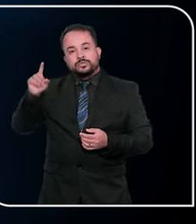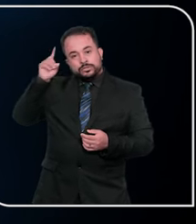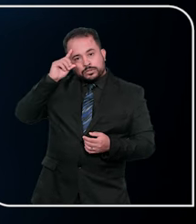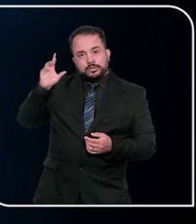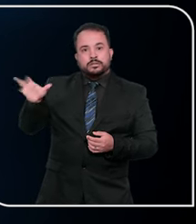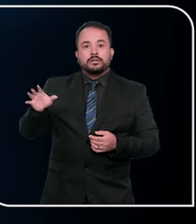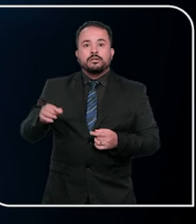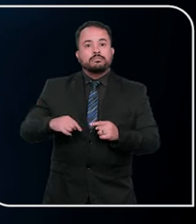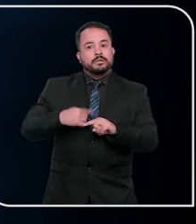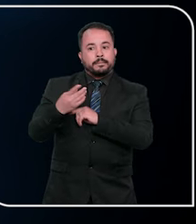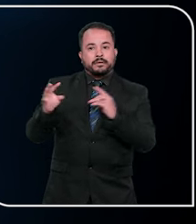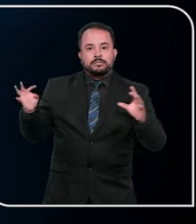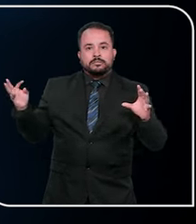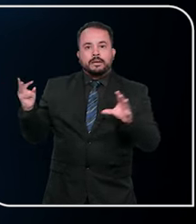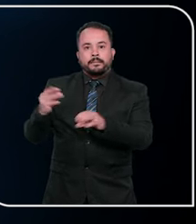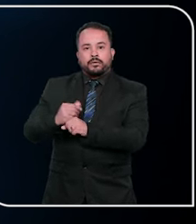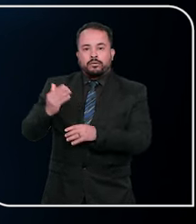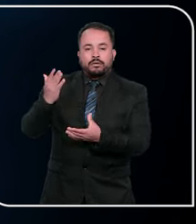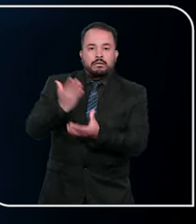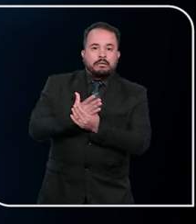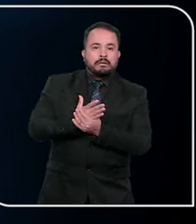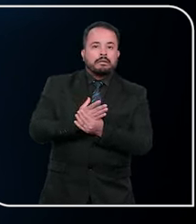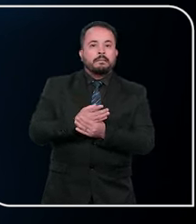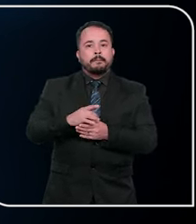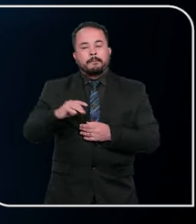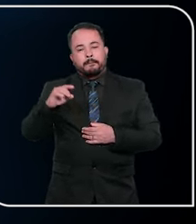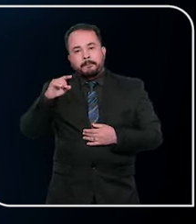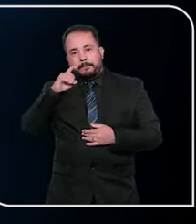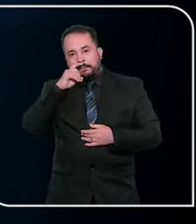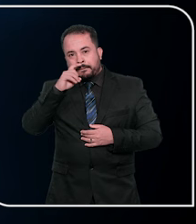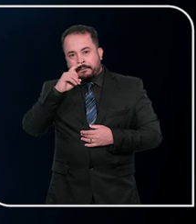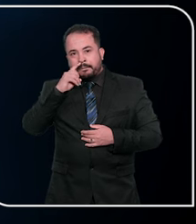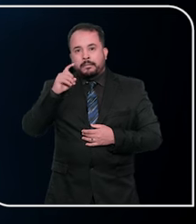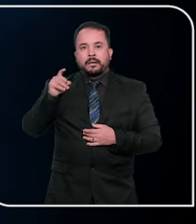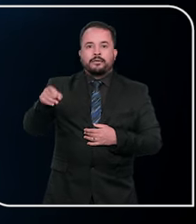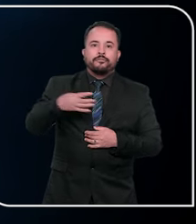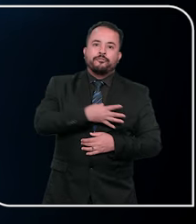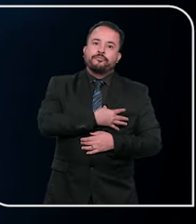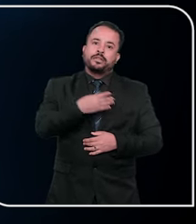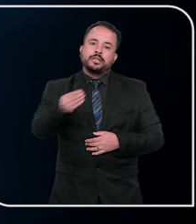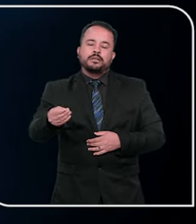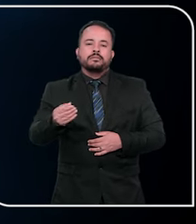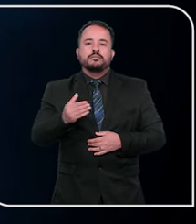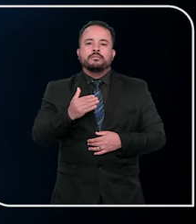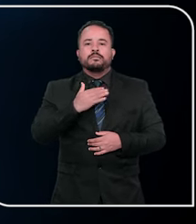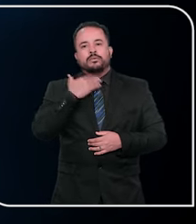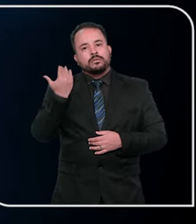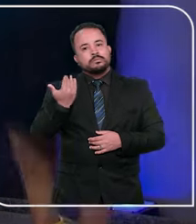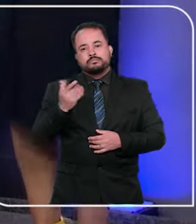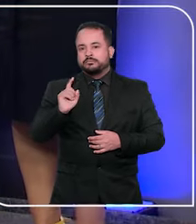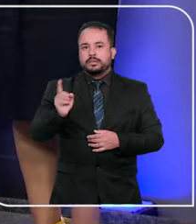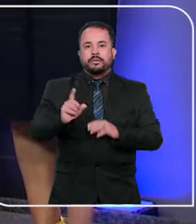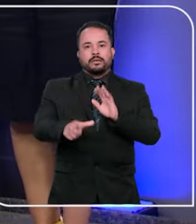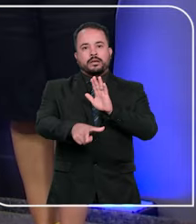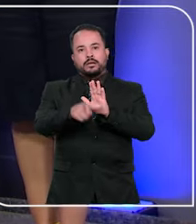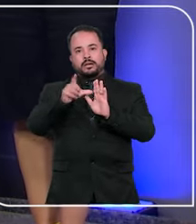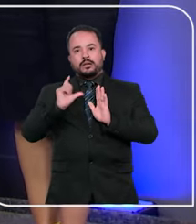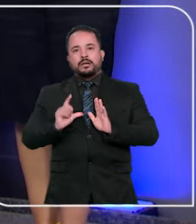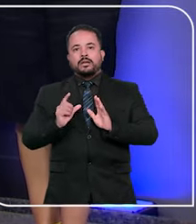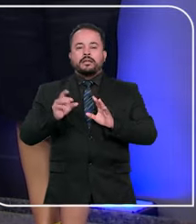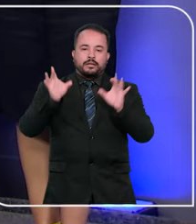e não no dia em que foi concluído o processo que reconheceu a pessoa como filha do falecido.